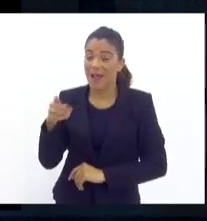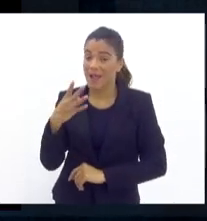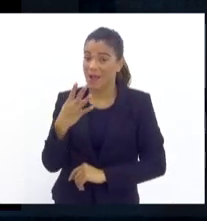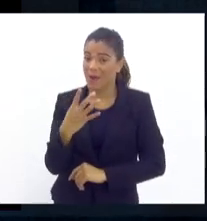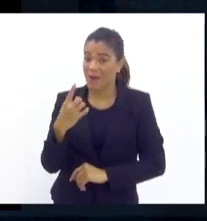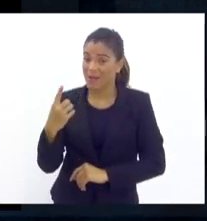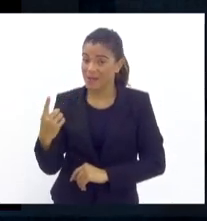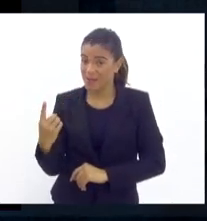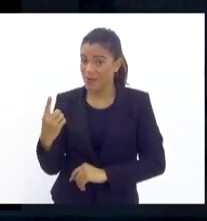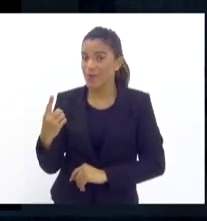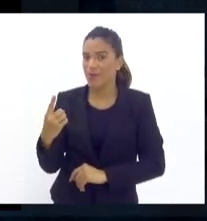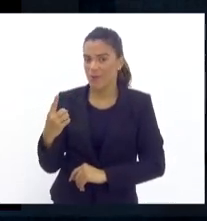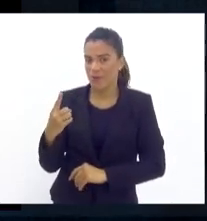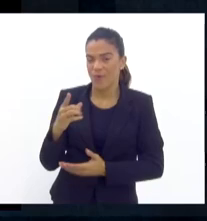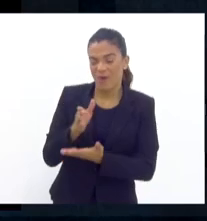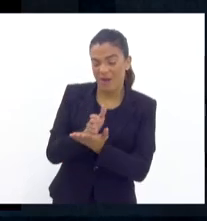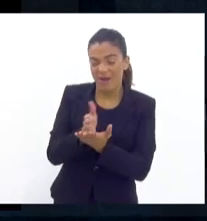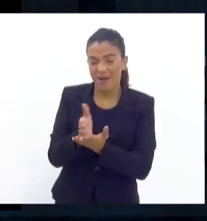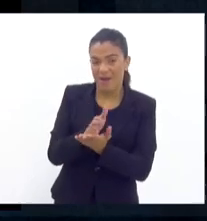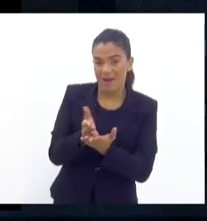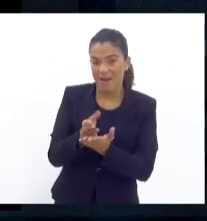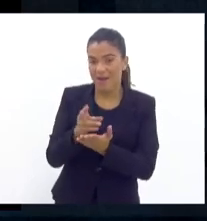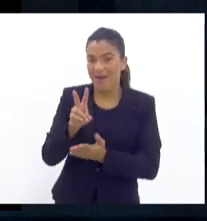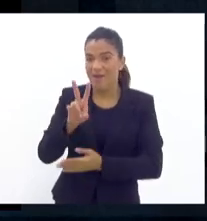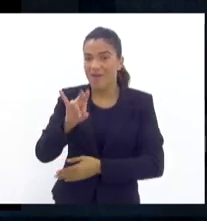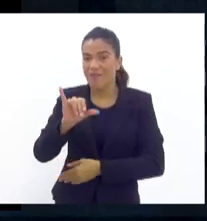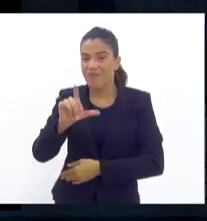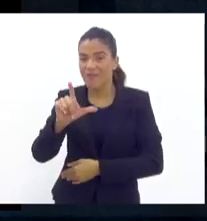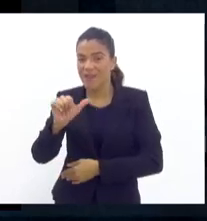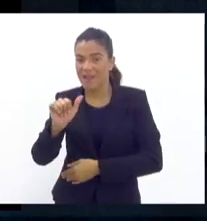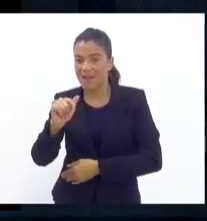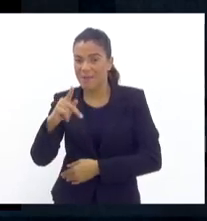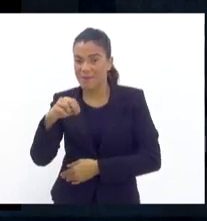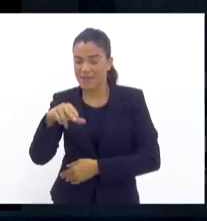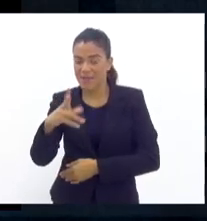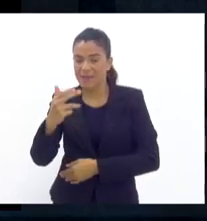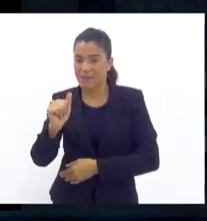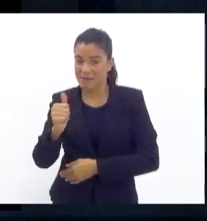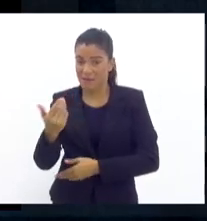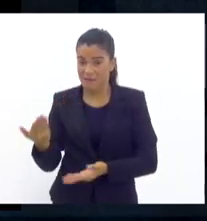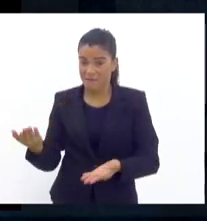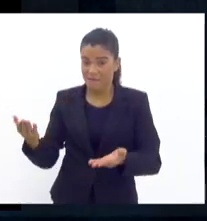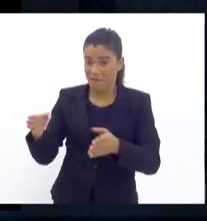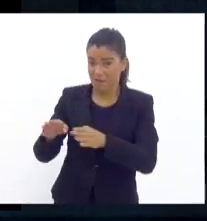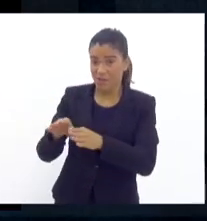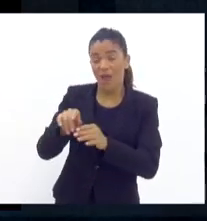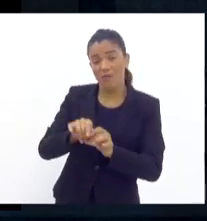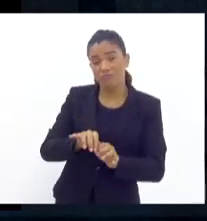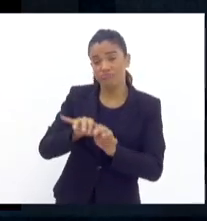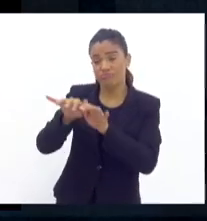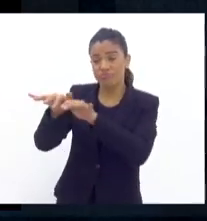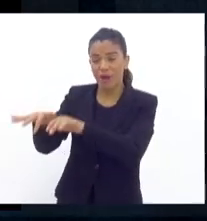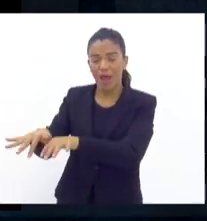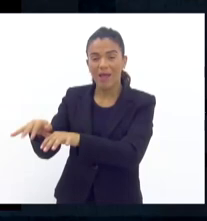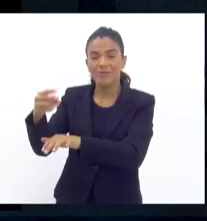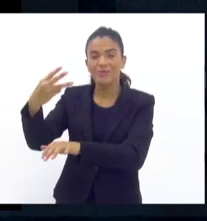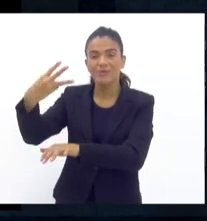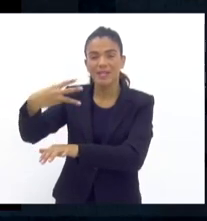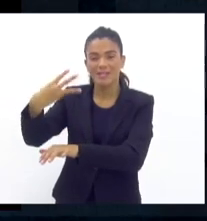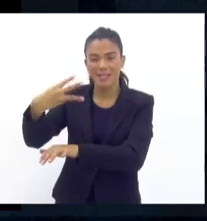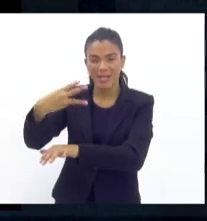faz divisa comigo ali em Bras de Pina, Vila da Penha, também fechou a área dele, eles migraram para a área do terceiro.